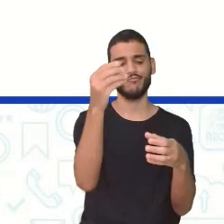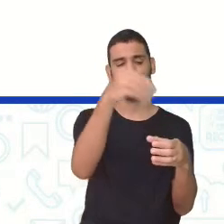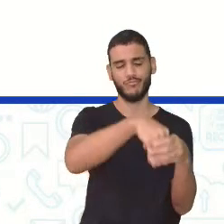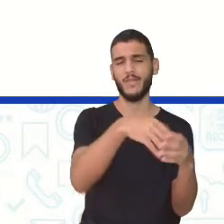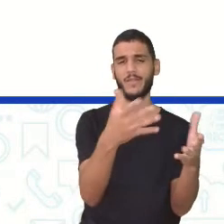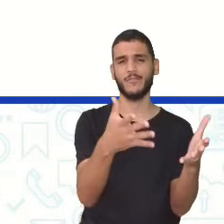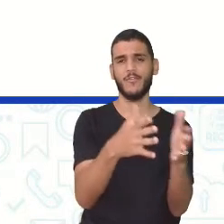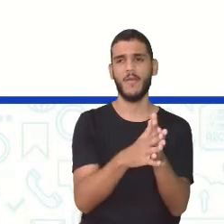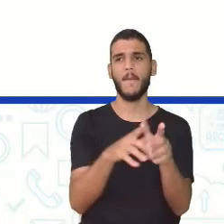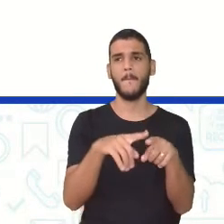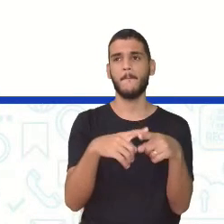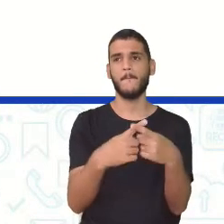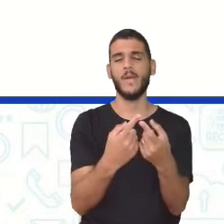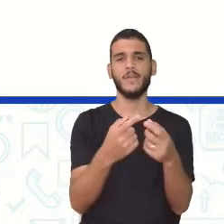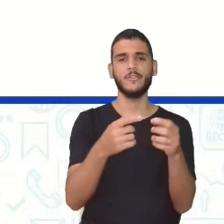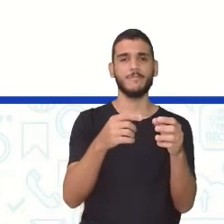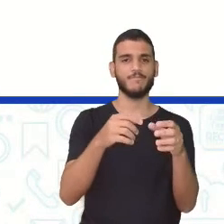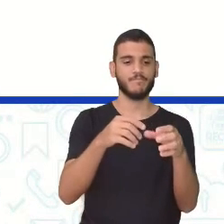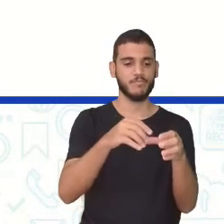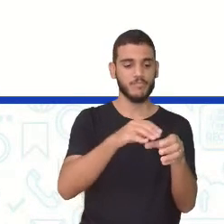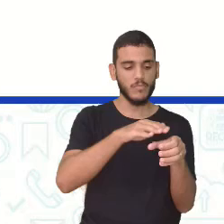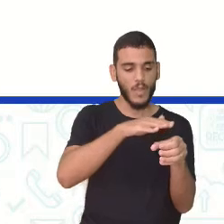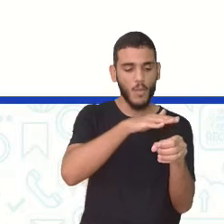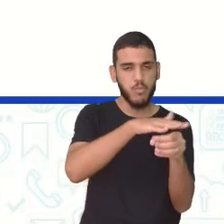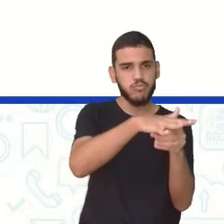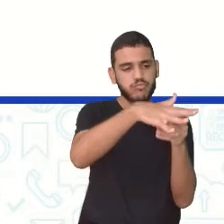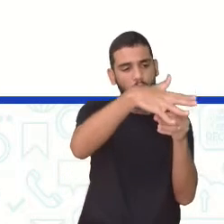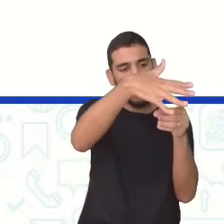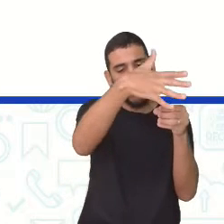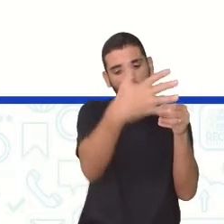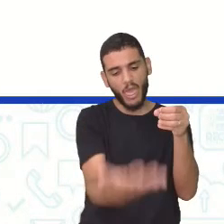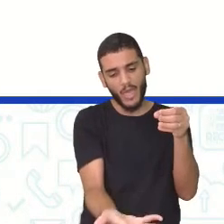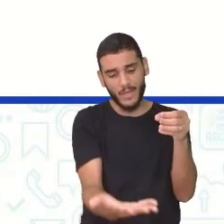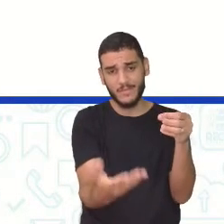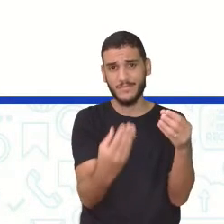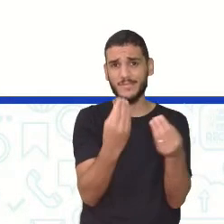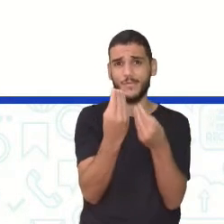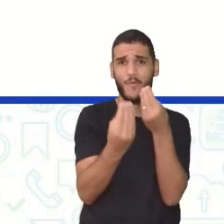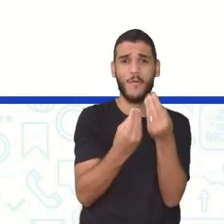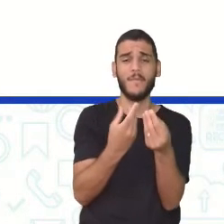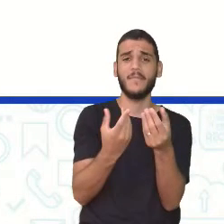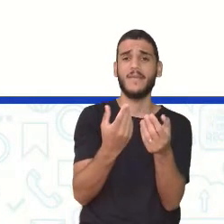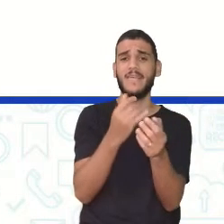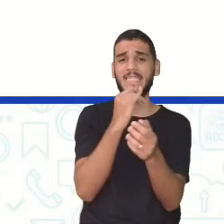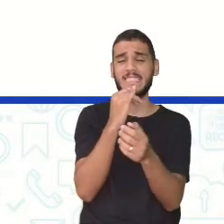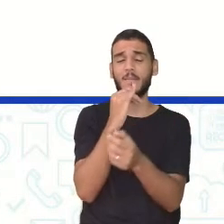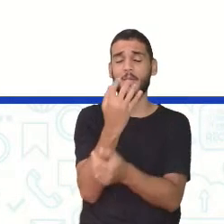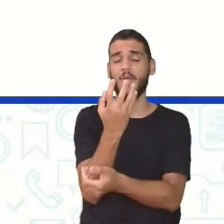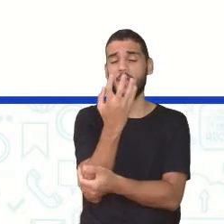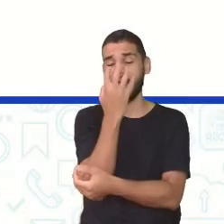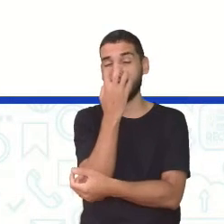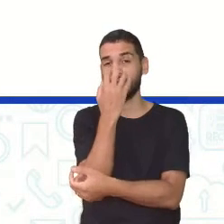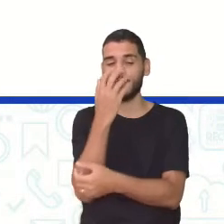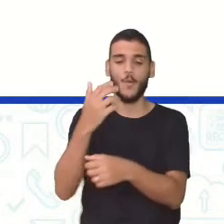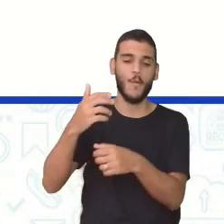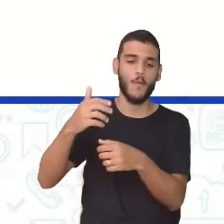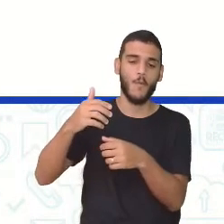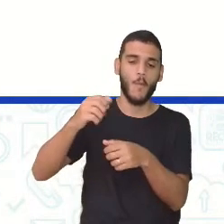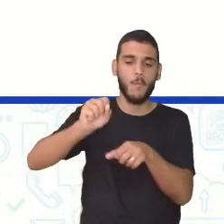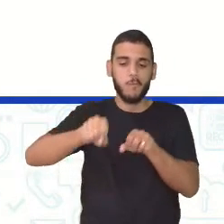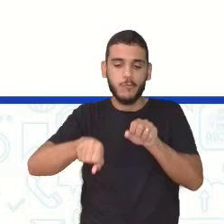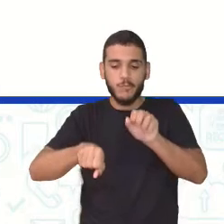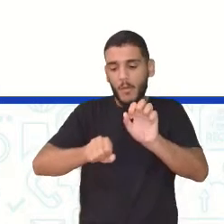transbordando. Já transbordou, Aí passa um cachorrinho ali, mexe em um, mexe em outro, espalha. Aí